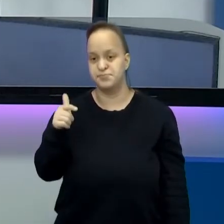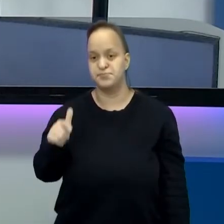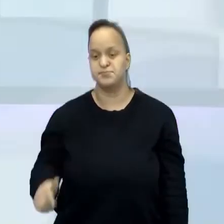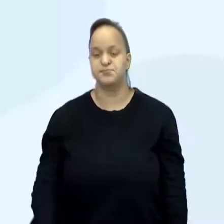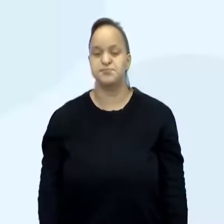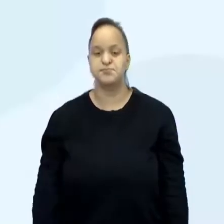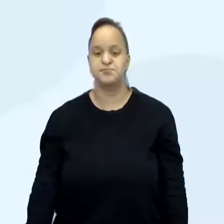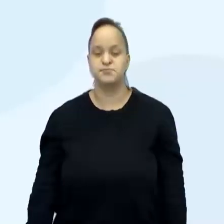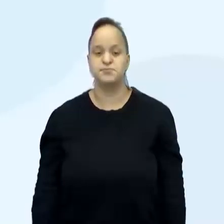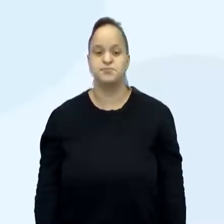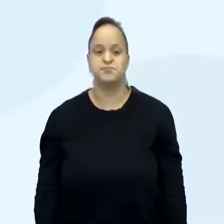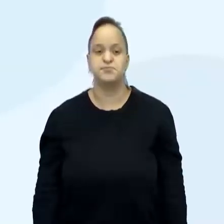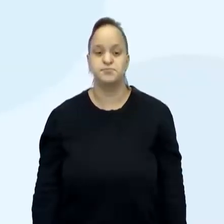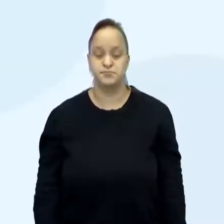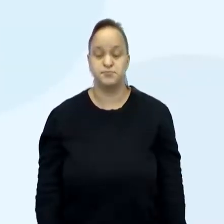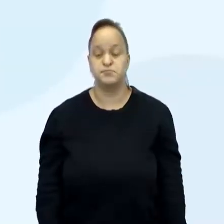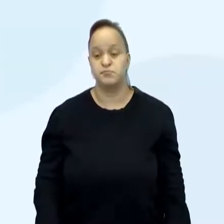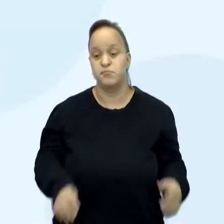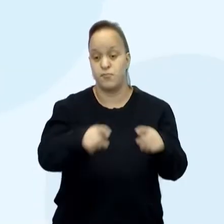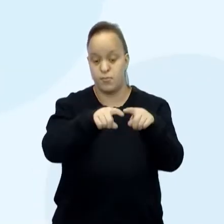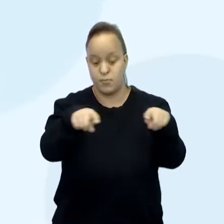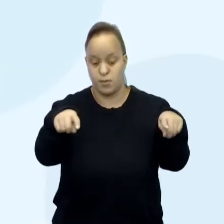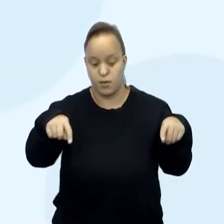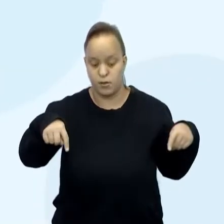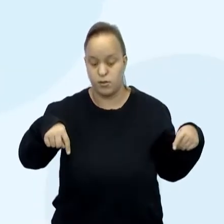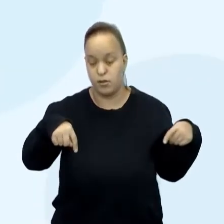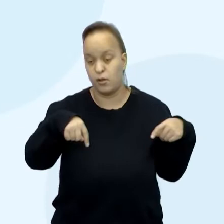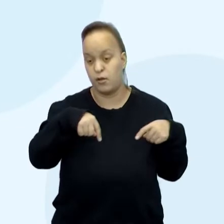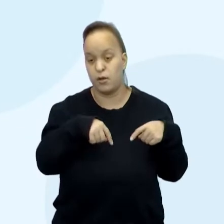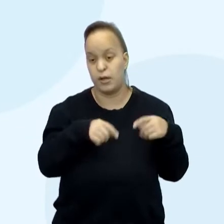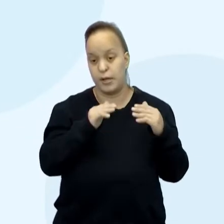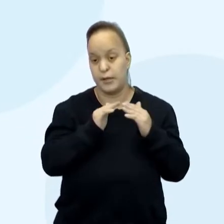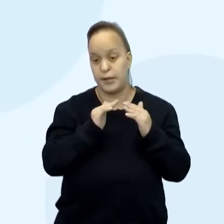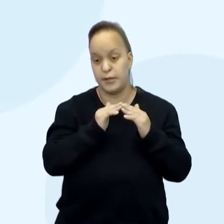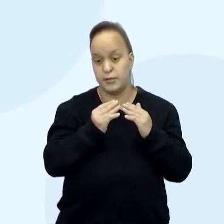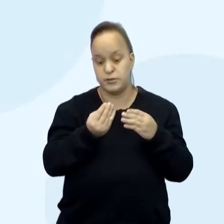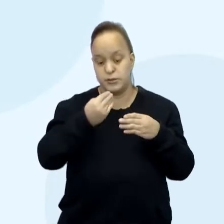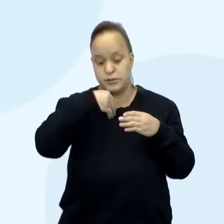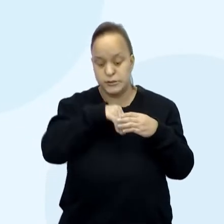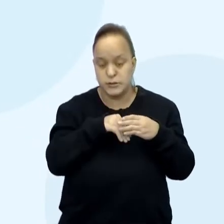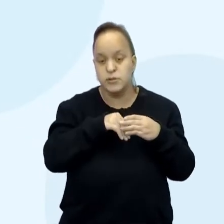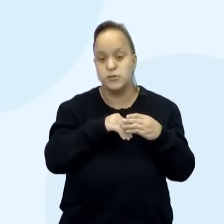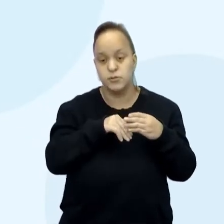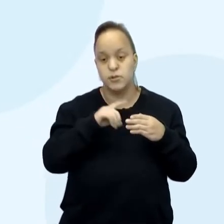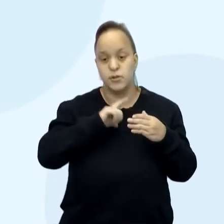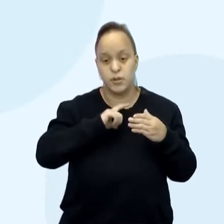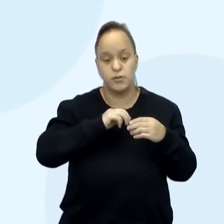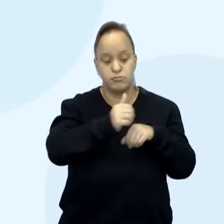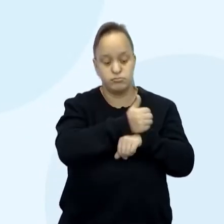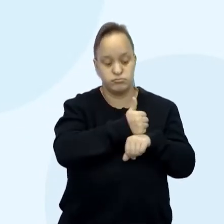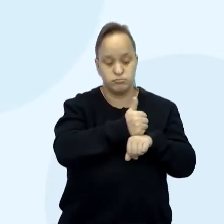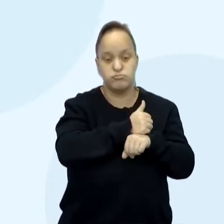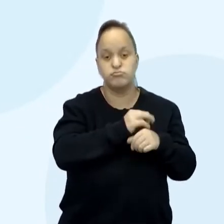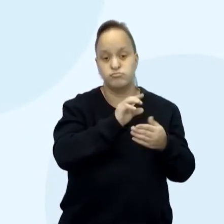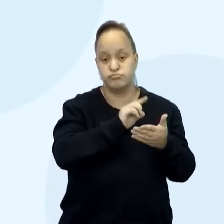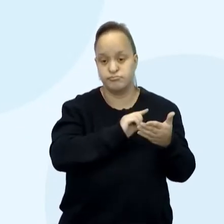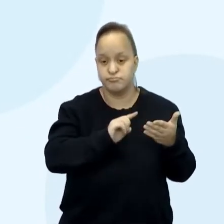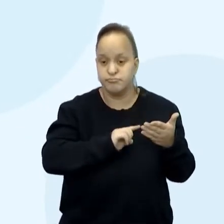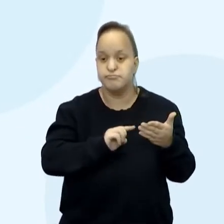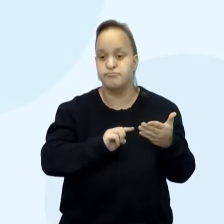Trouxe bastante. Design de interiores. É outro que nós vamos trazer aqui a nossa convidada.